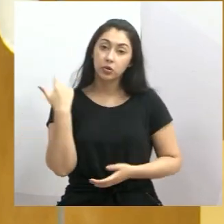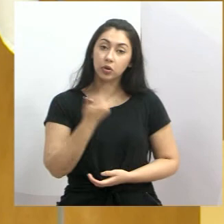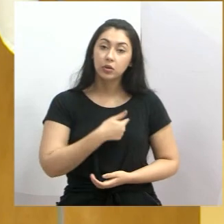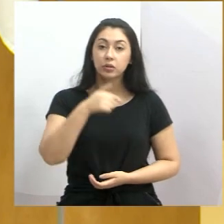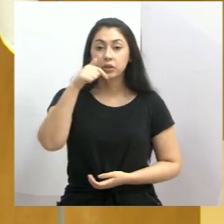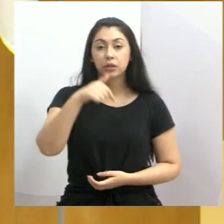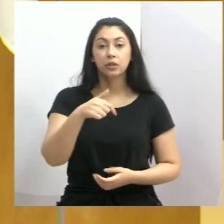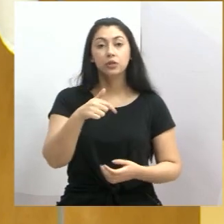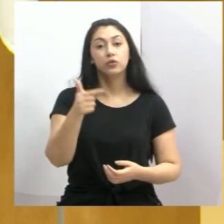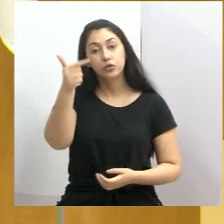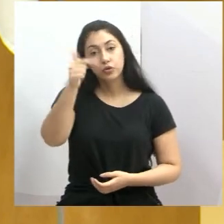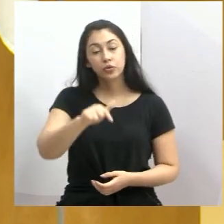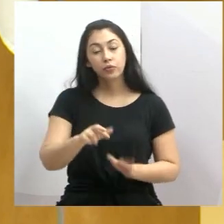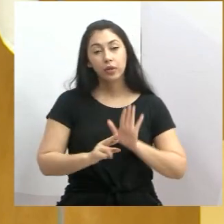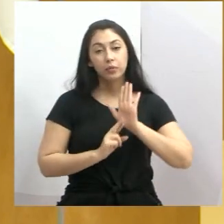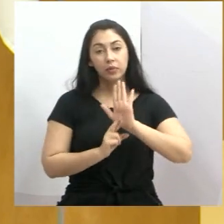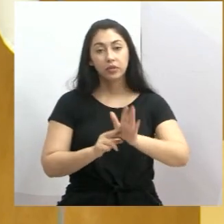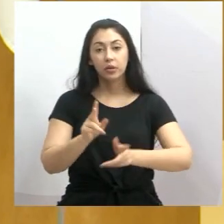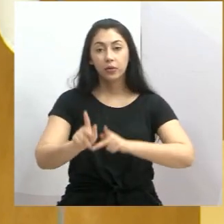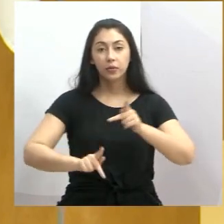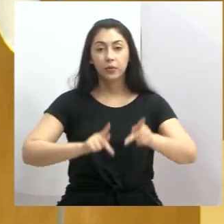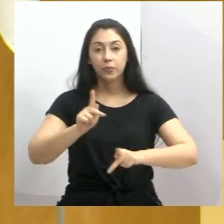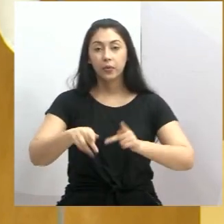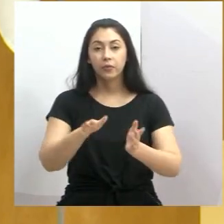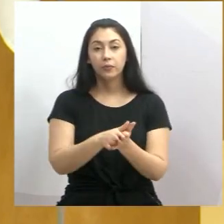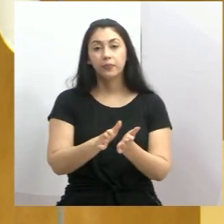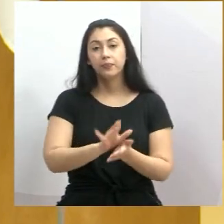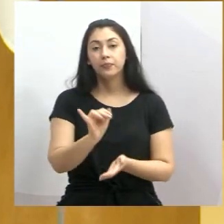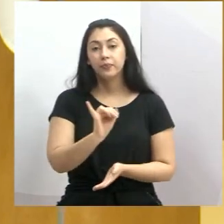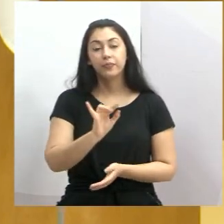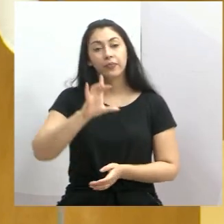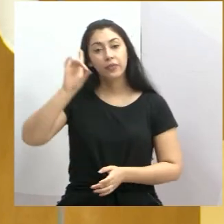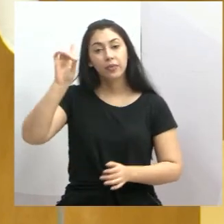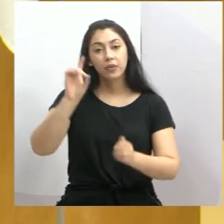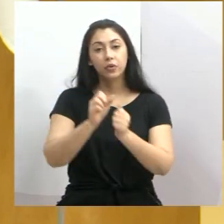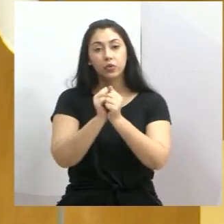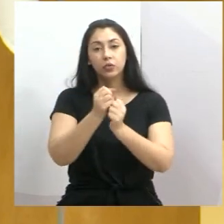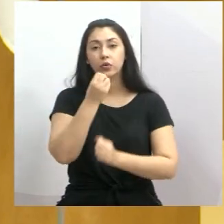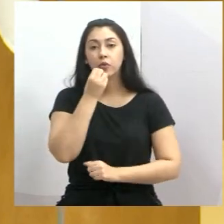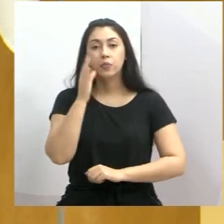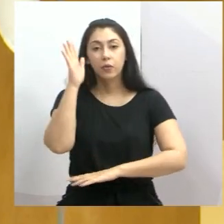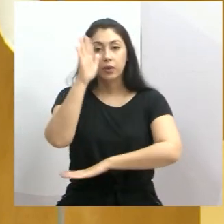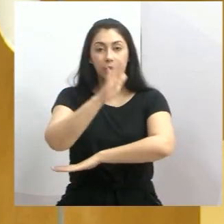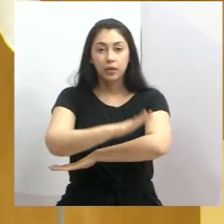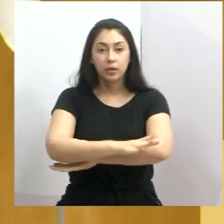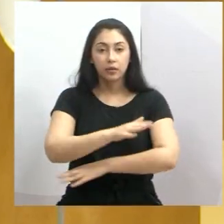para falar em nome do povo e da população da nossa cidade. Fiquem com Deus. Um boa tarde a todos.